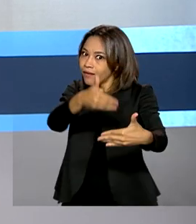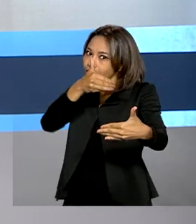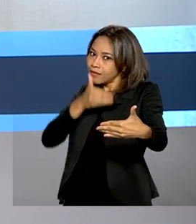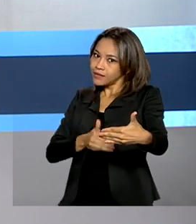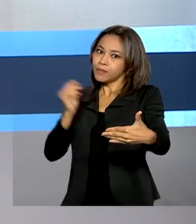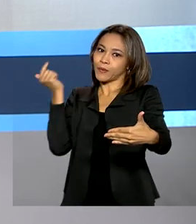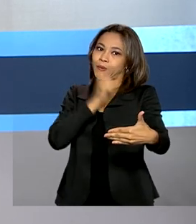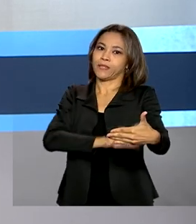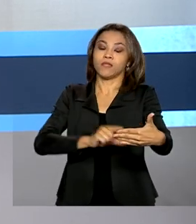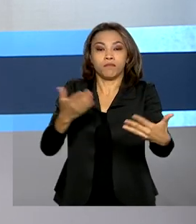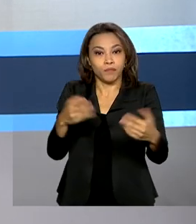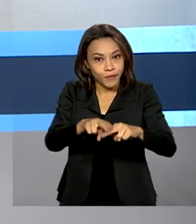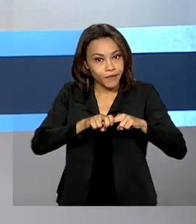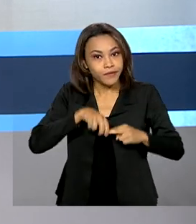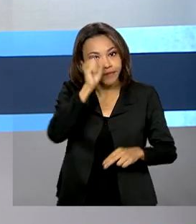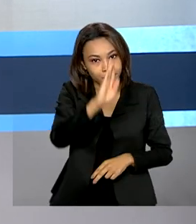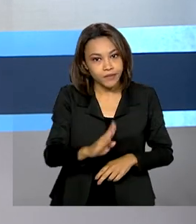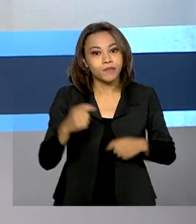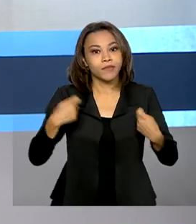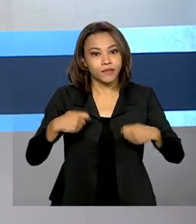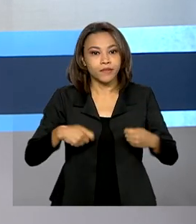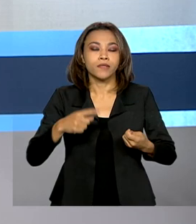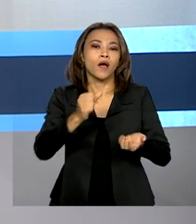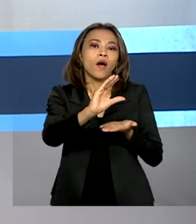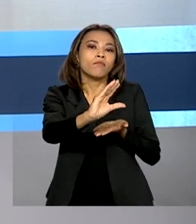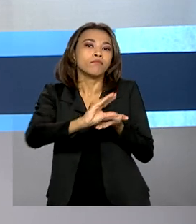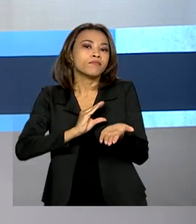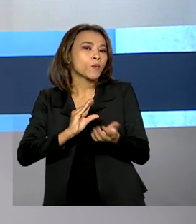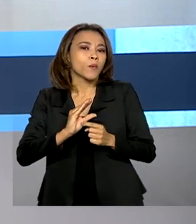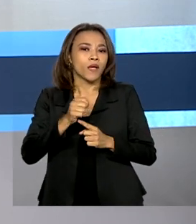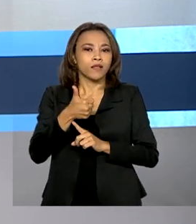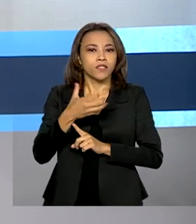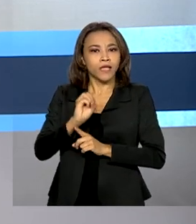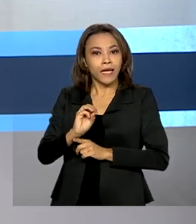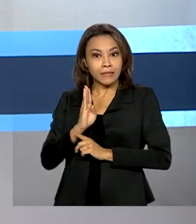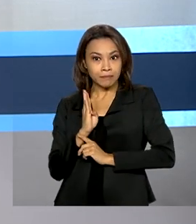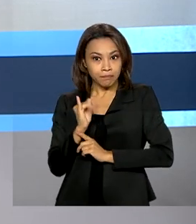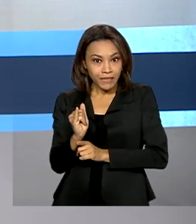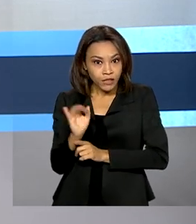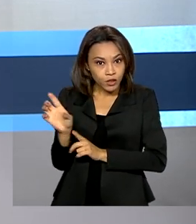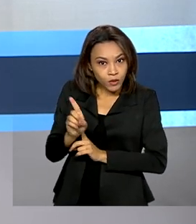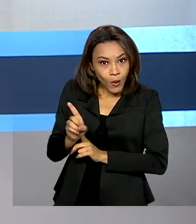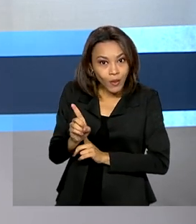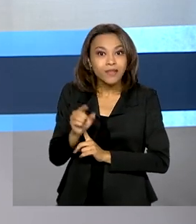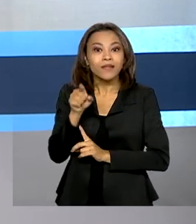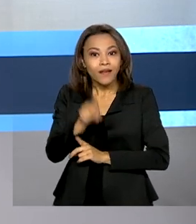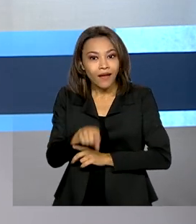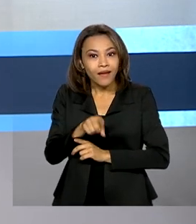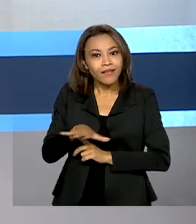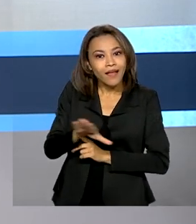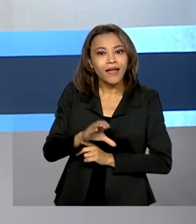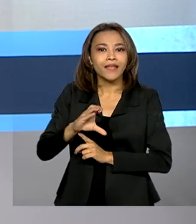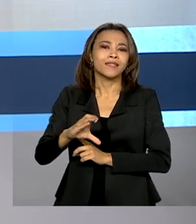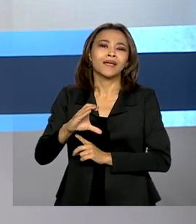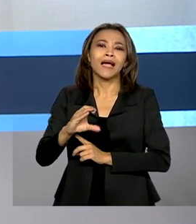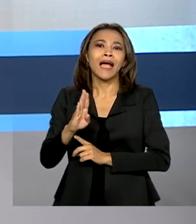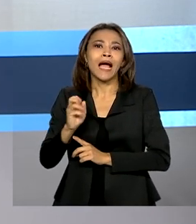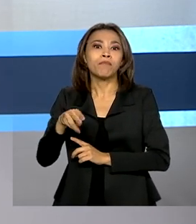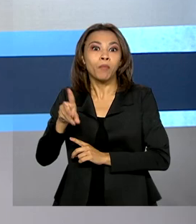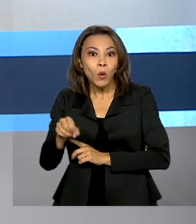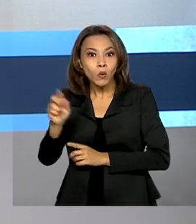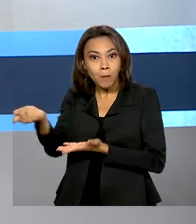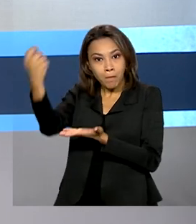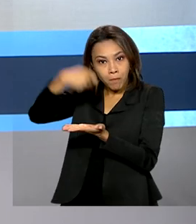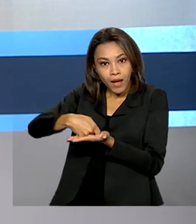Para isso, o Brasil deve contar com o repasse de 10 bilhões de dólares em créditos de carbono pagos por países